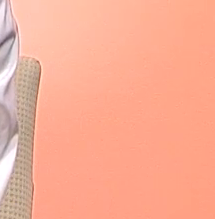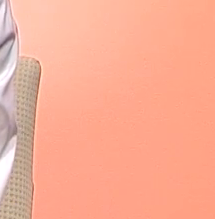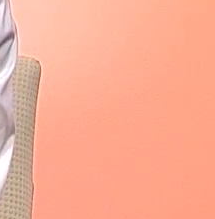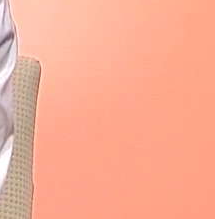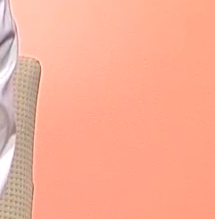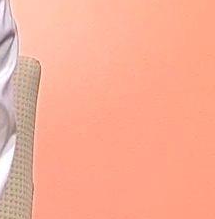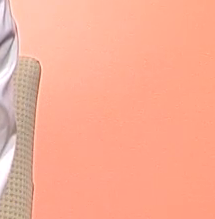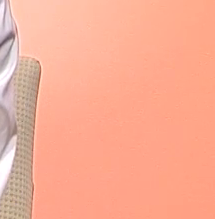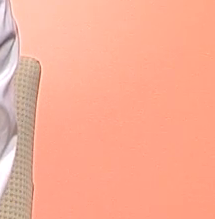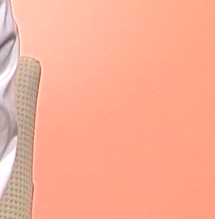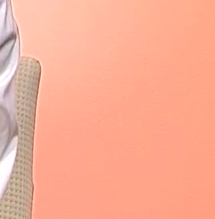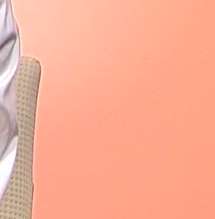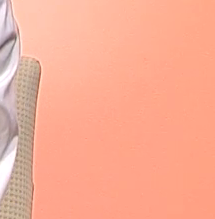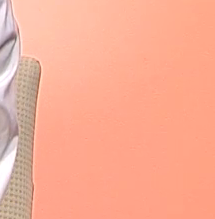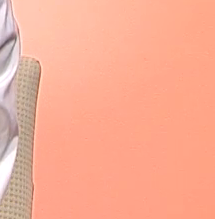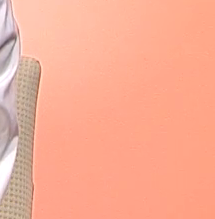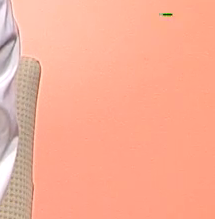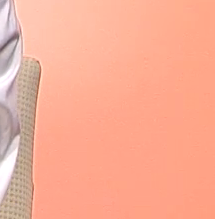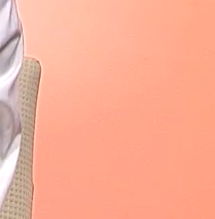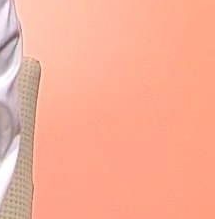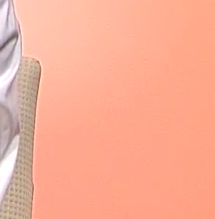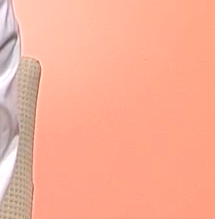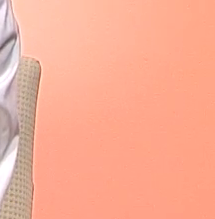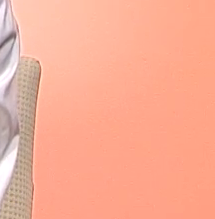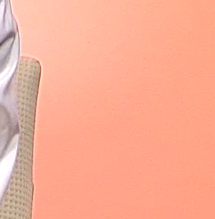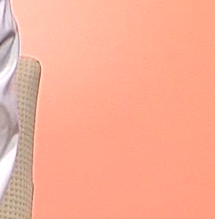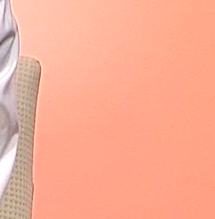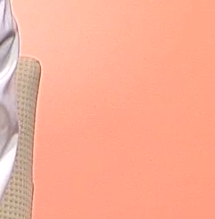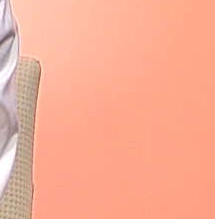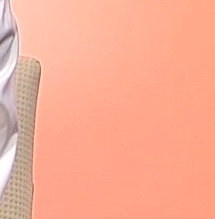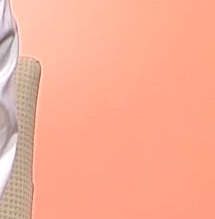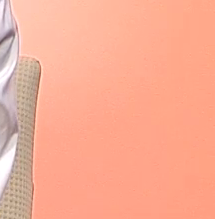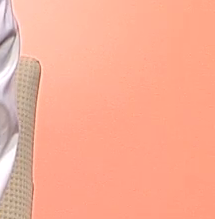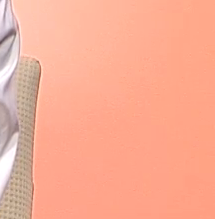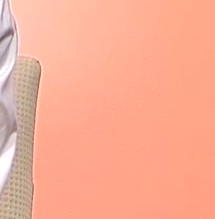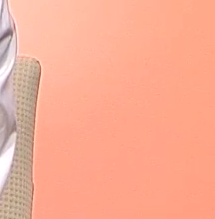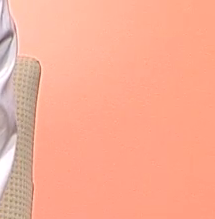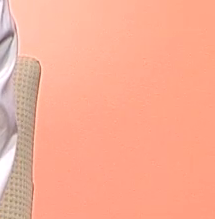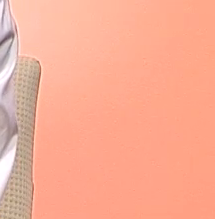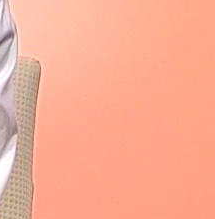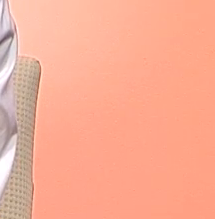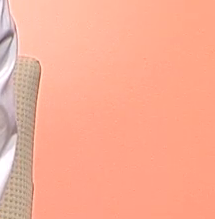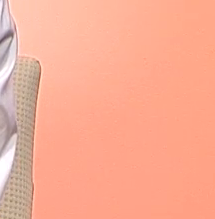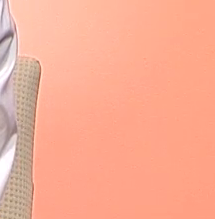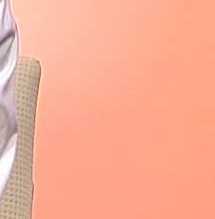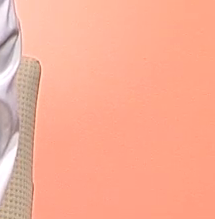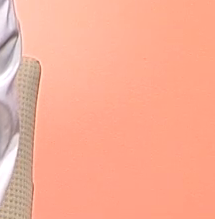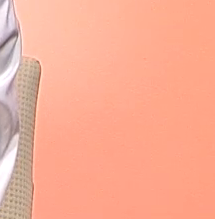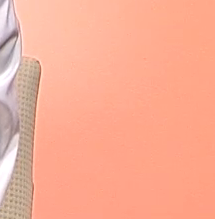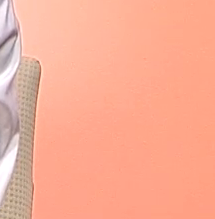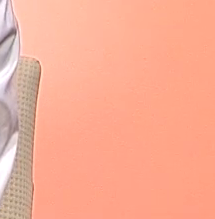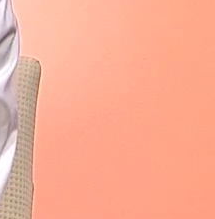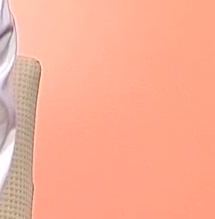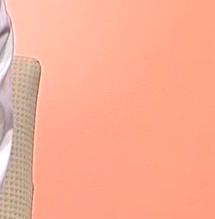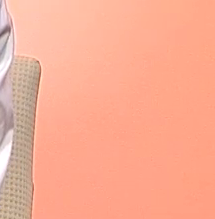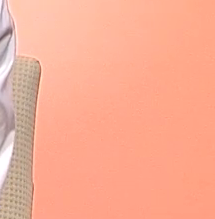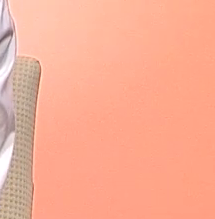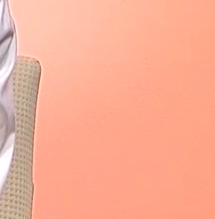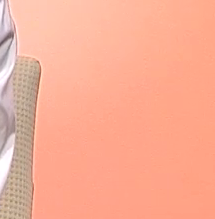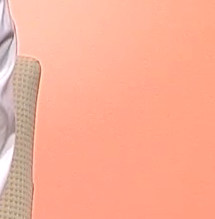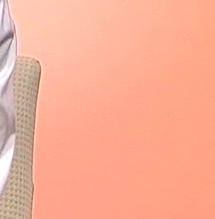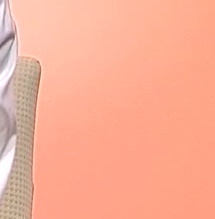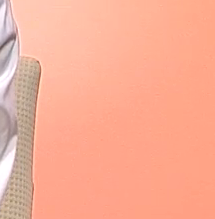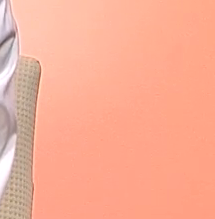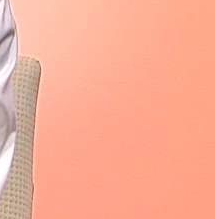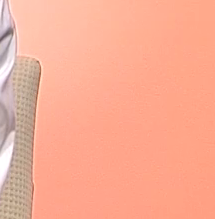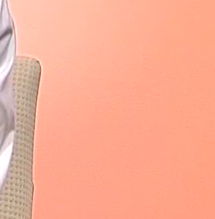o Ministério do Desenvolvimento Social e Combate à Fome agradecem a sua audiência e a parceria com a NBR. Lembrando que outras